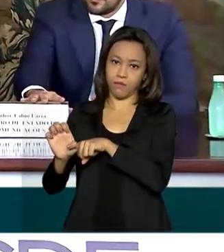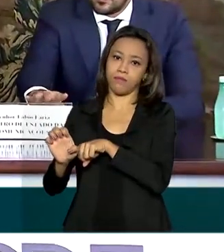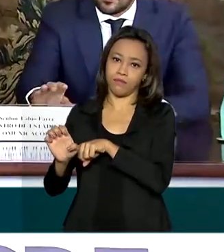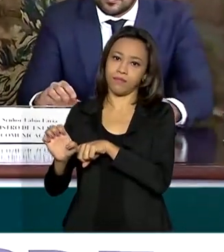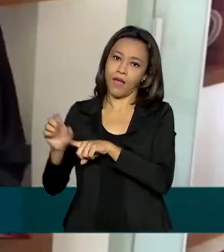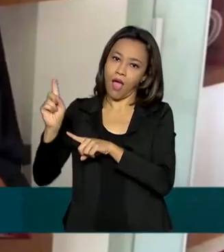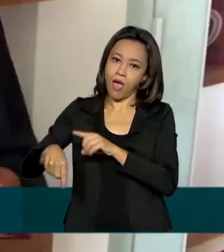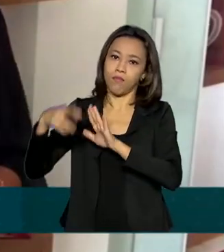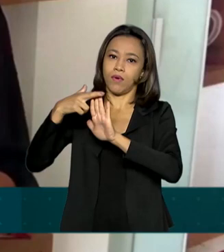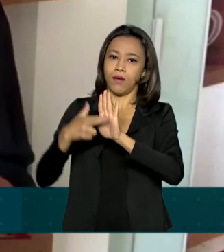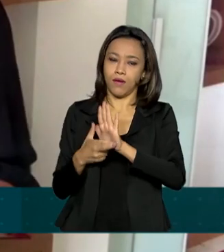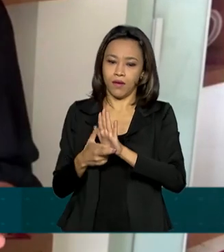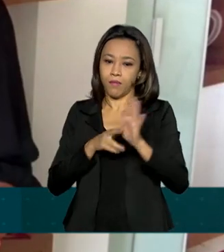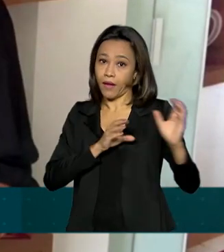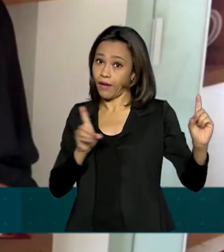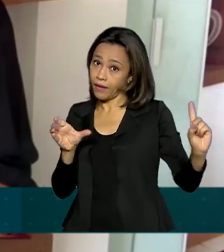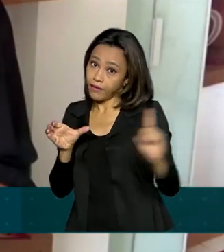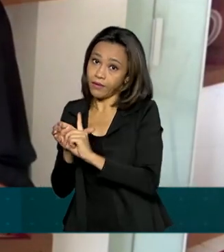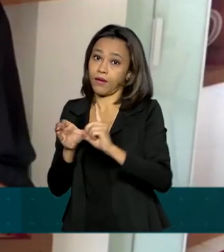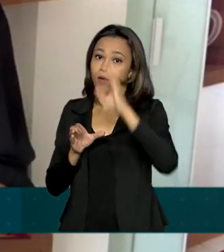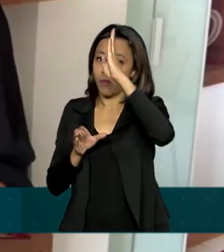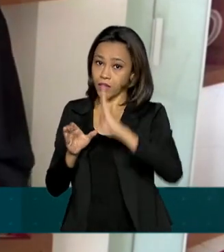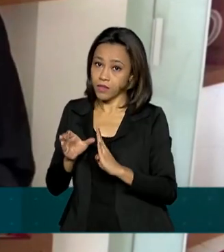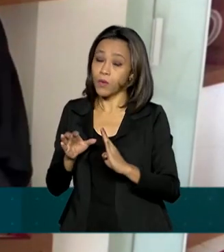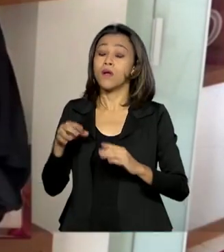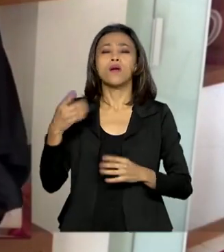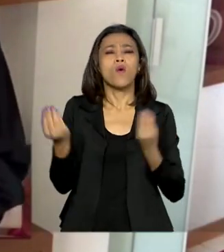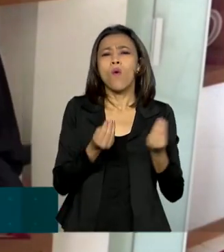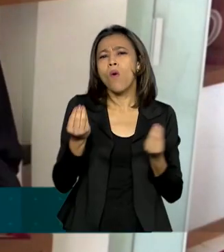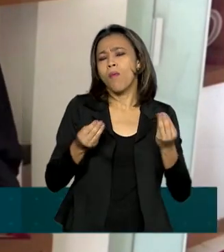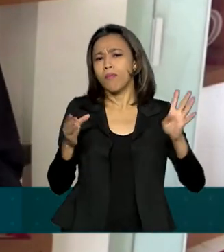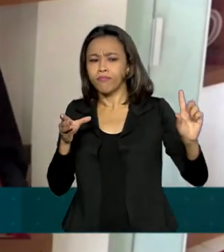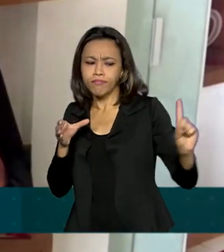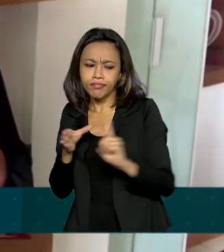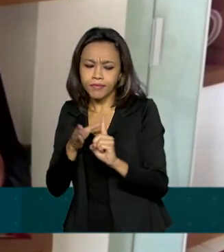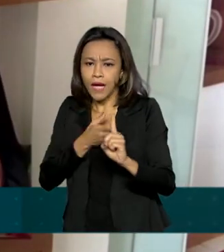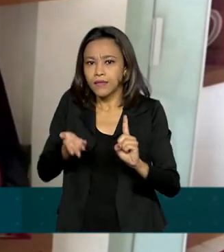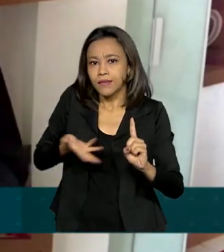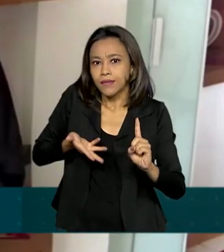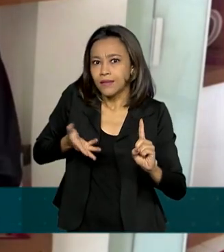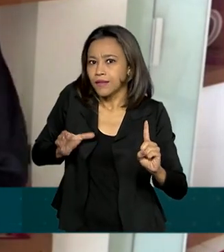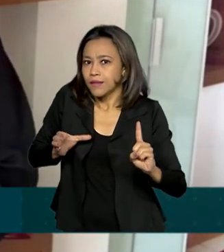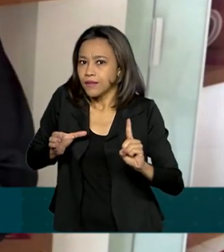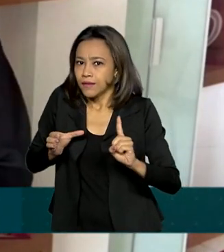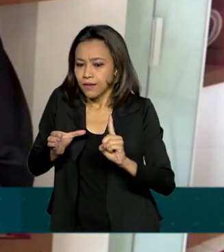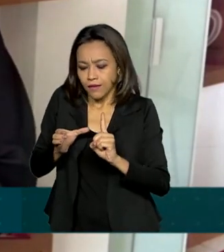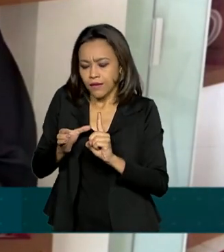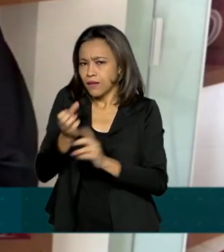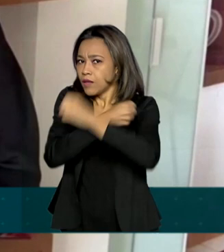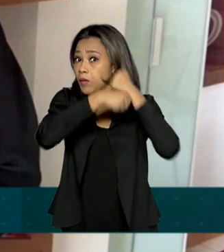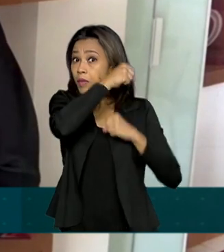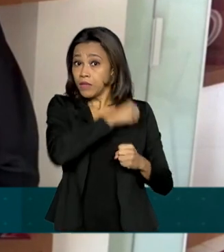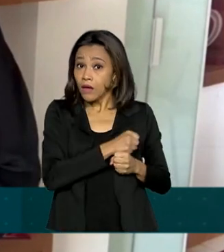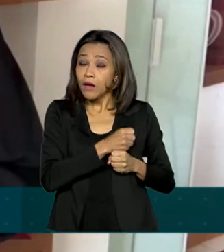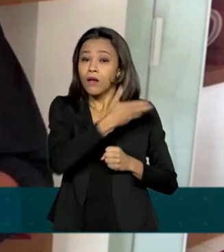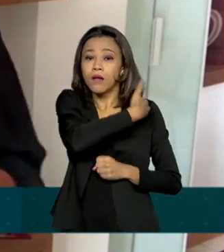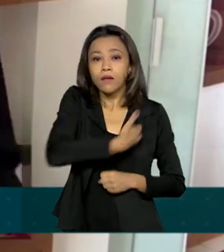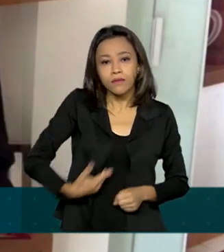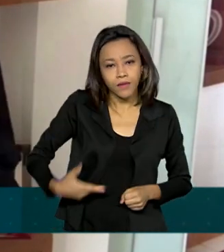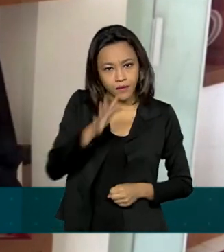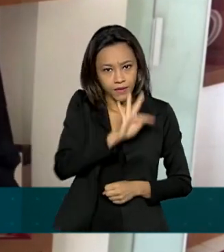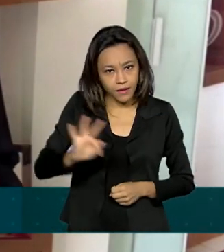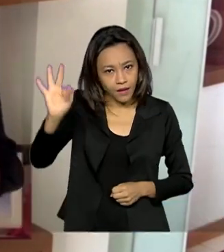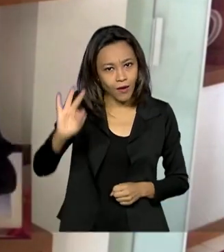a OCDE. A entrada do Brasil na OCDE tem sido acelerada desde o ano passado. O governo federal